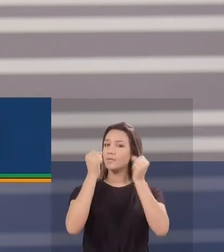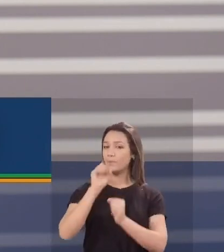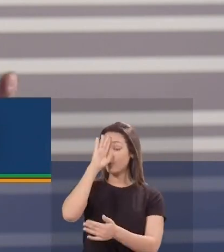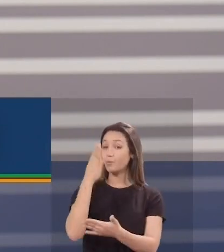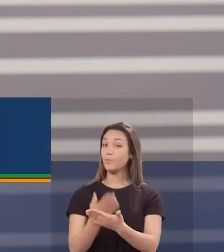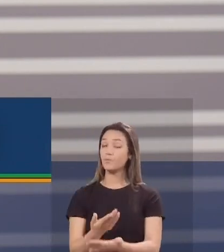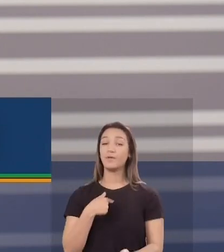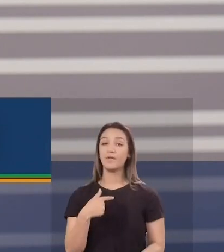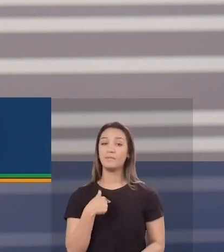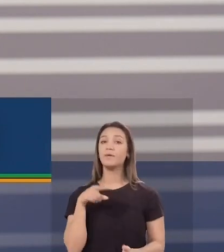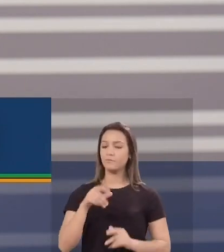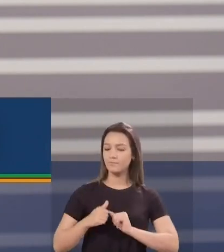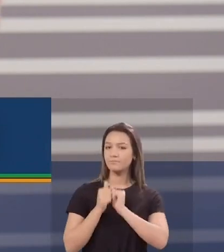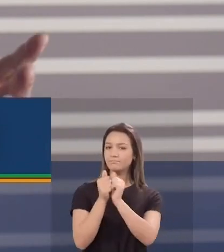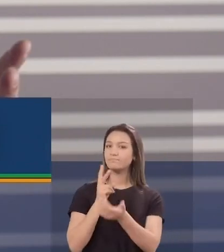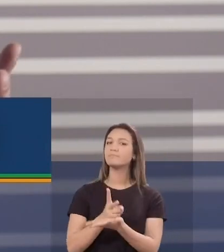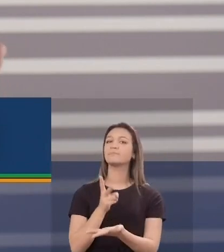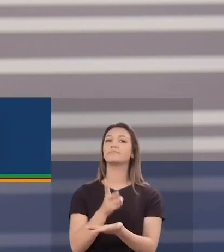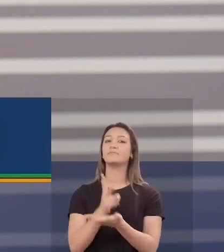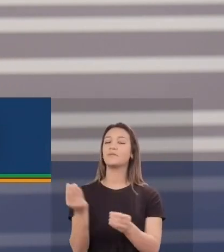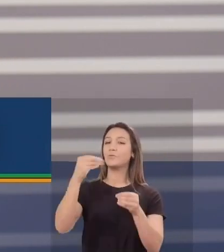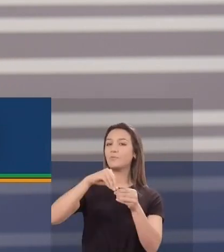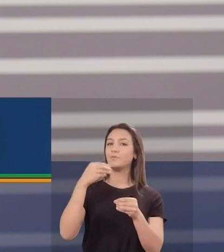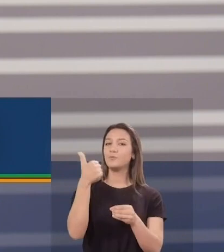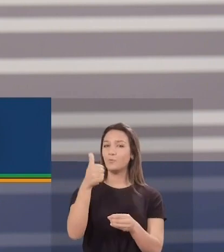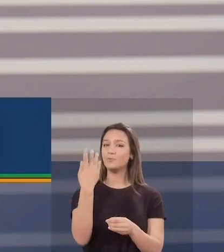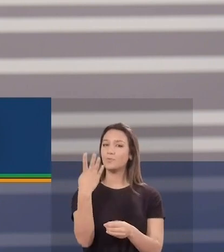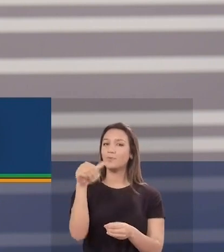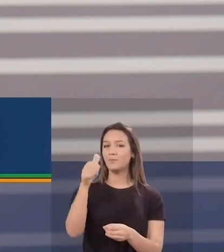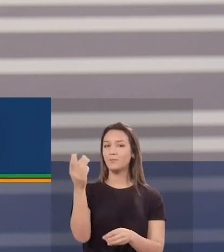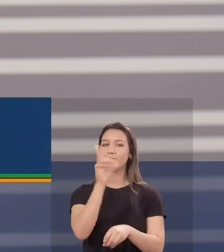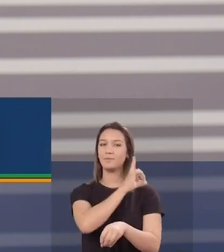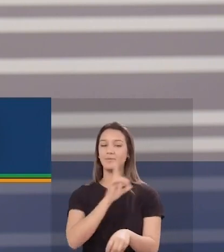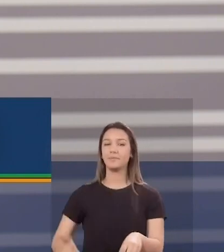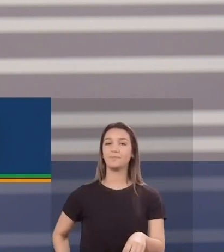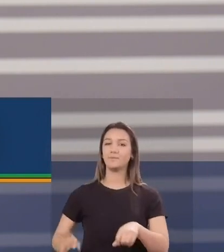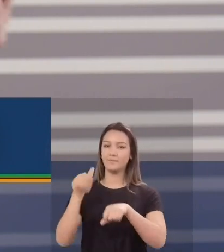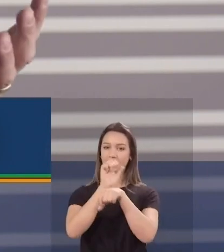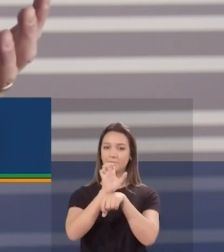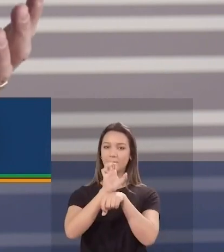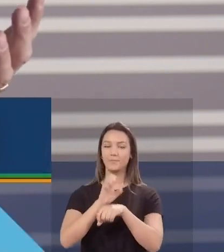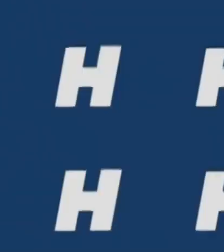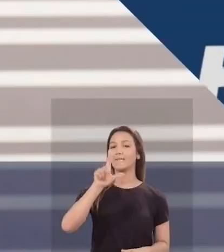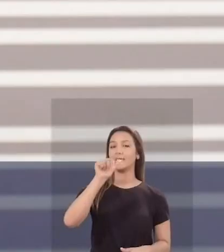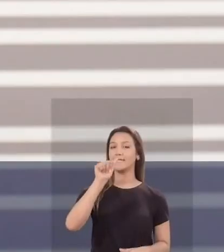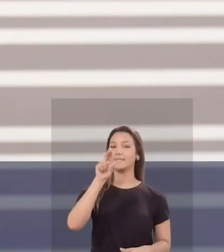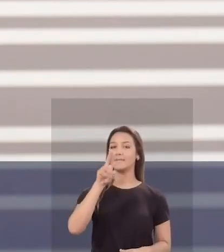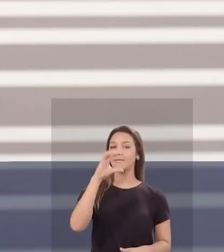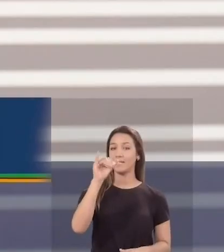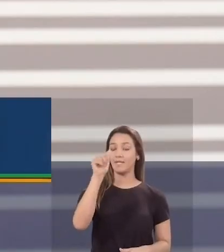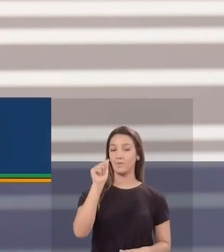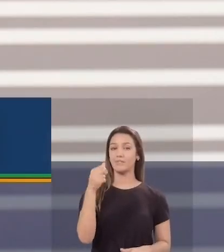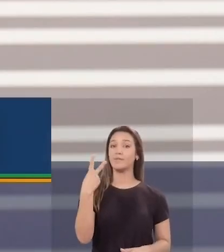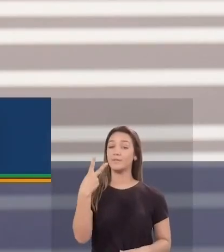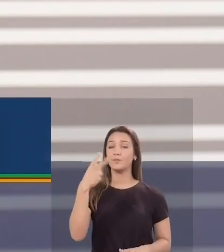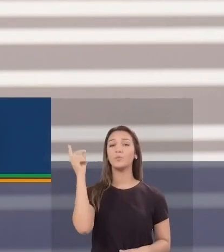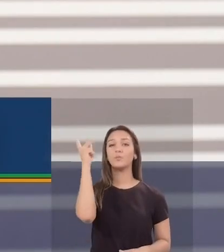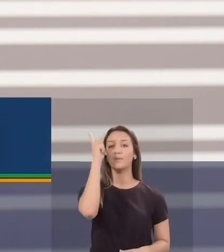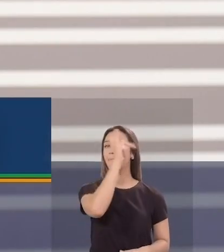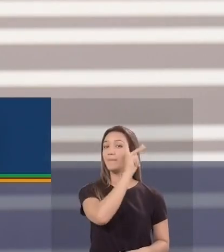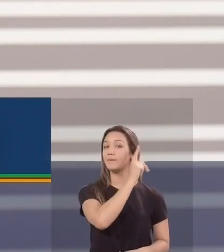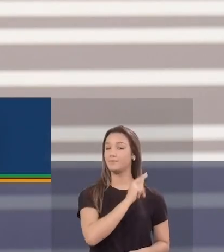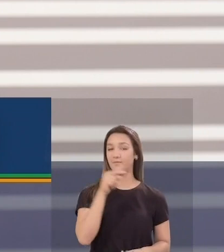comigo na Assembleia Legislativa. Vamos seguir juntos. Vote 11411, Hernani Polo, deputado estadual. Sou Glaucia Schumacher, vice